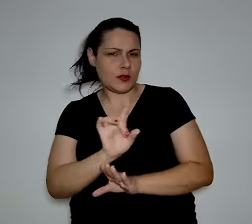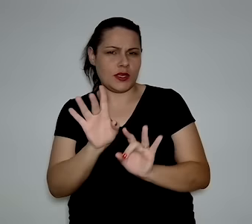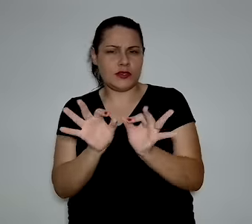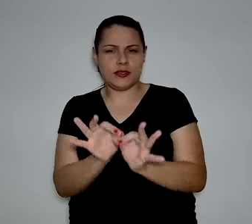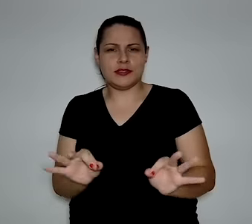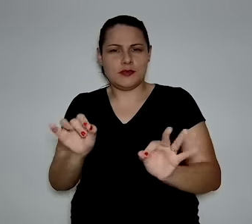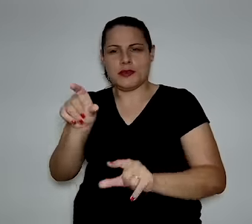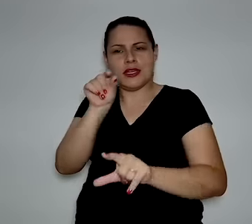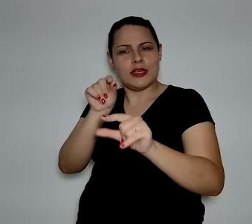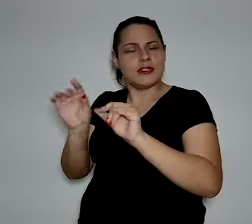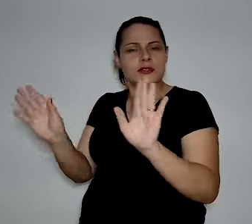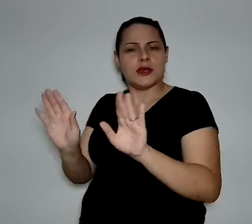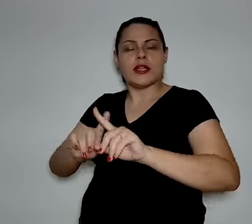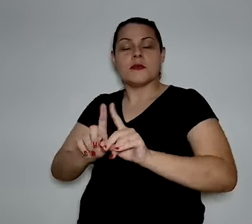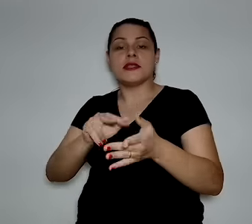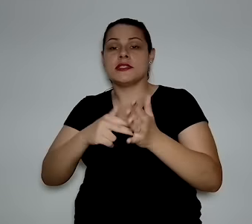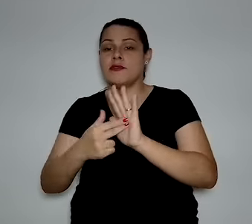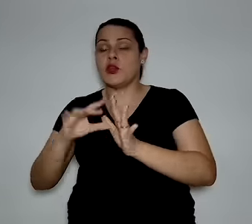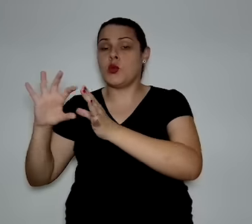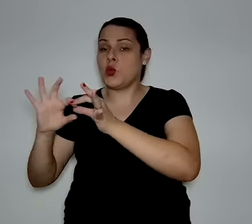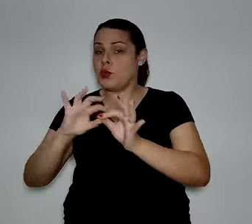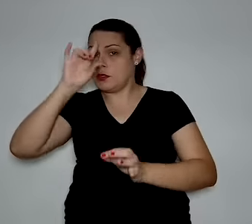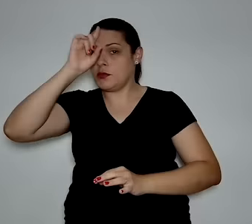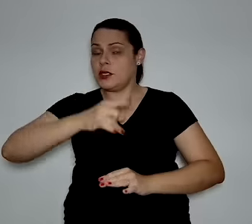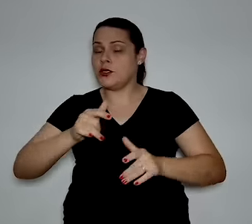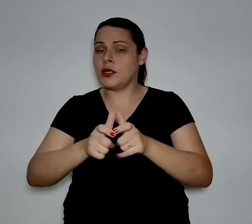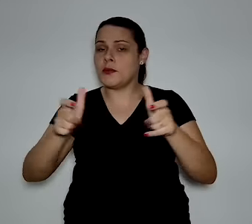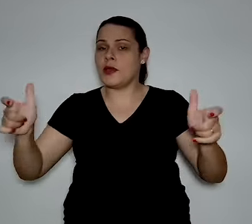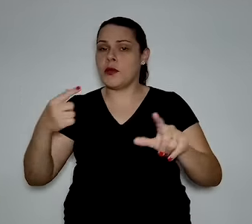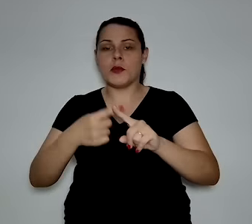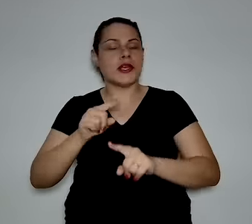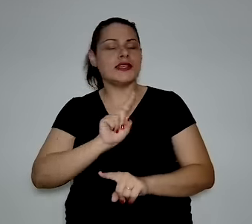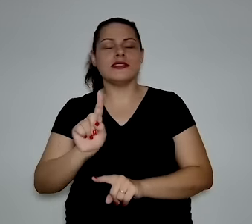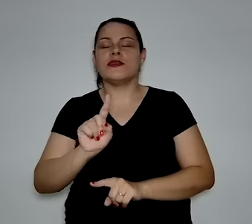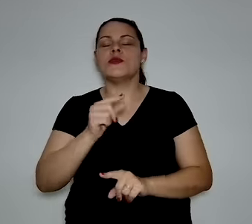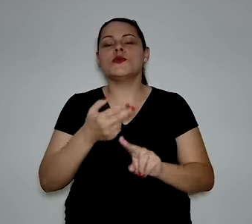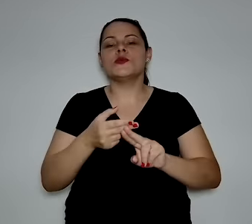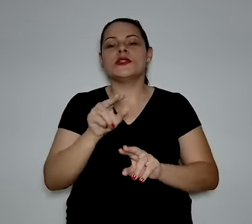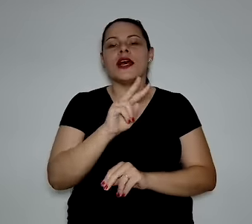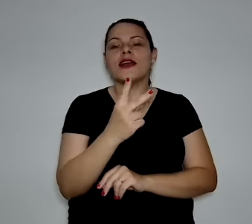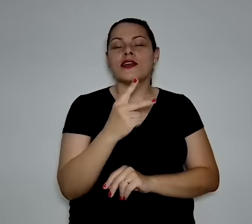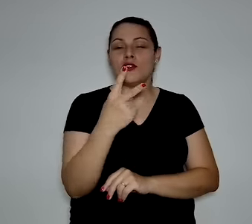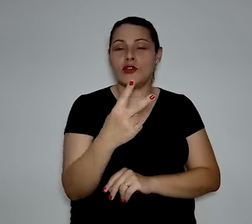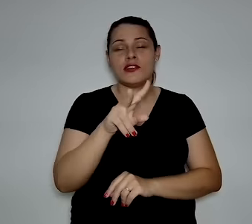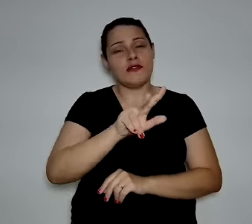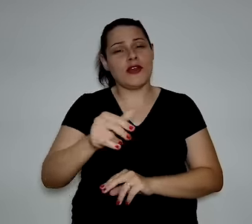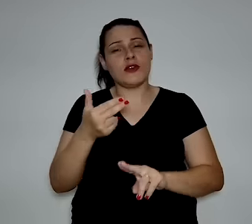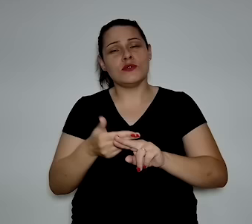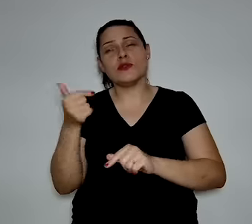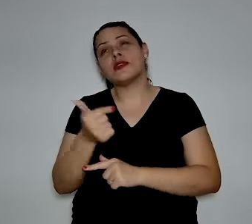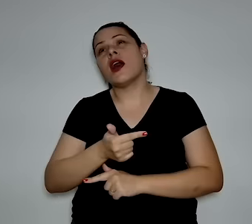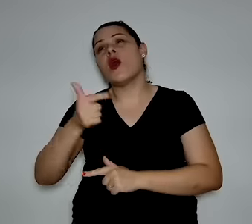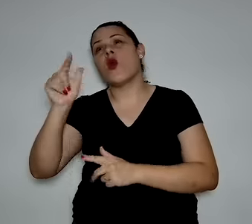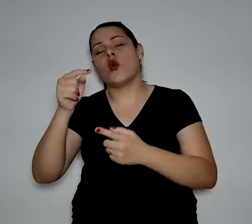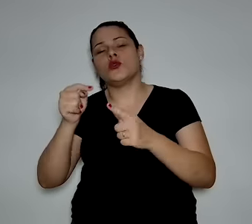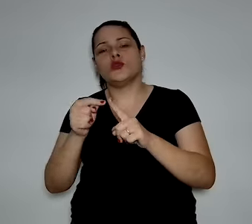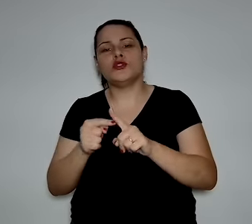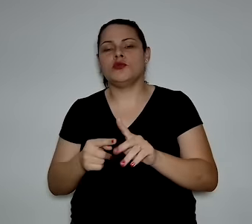é uma questão de escolha, é uma questão mandatória. Se não for pelo hidrogênio verde, vai ter que ser por um outro